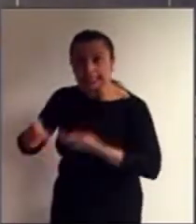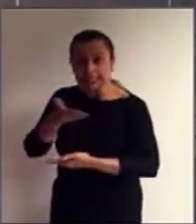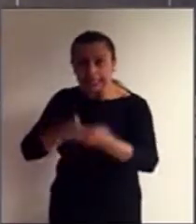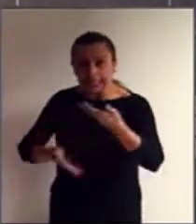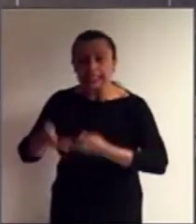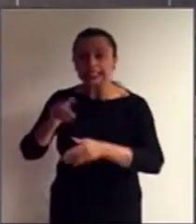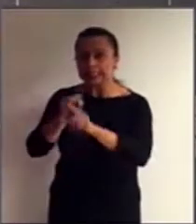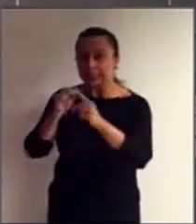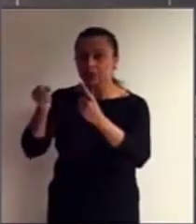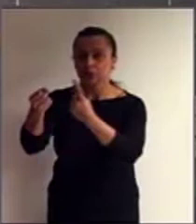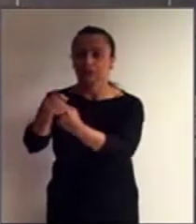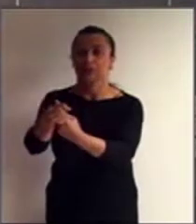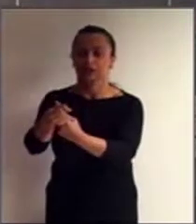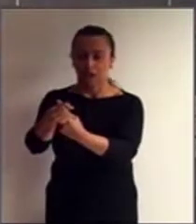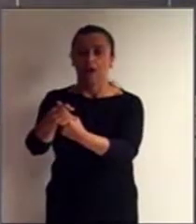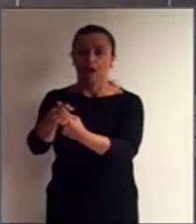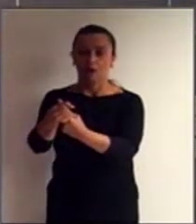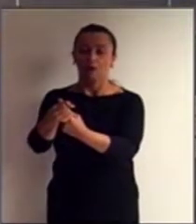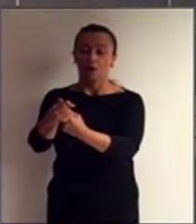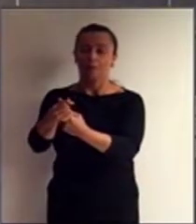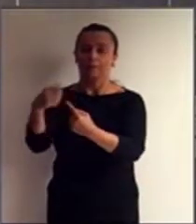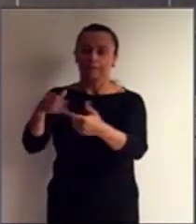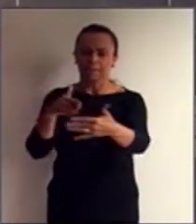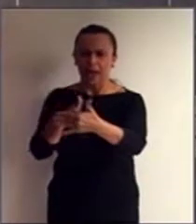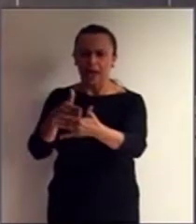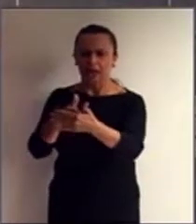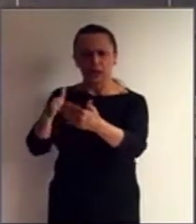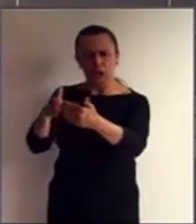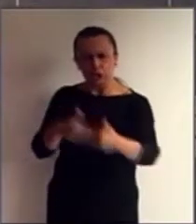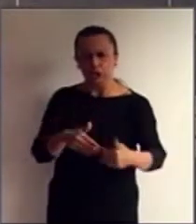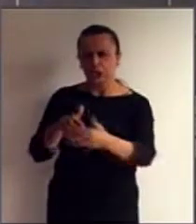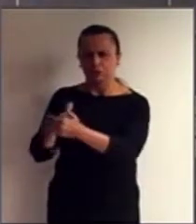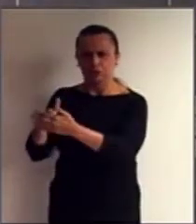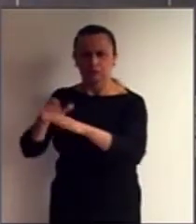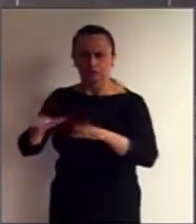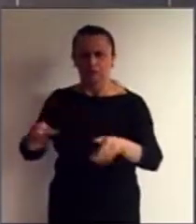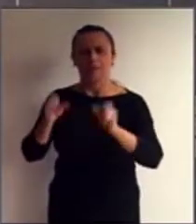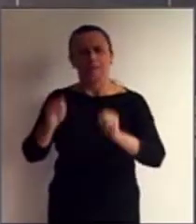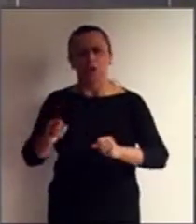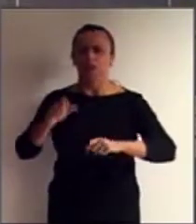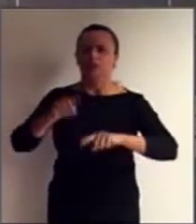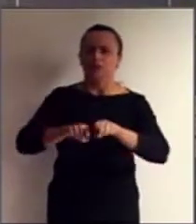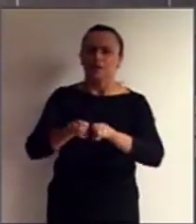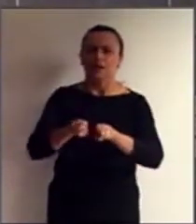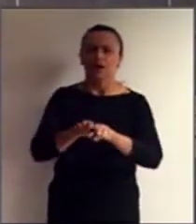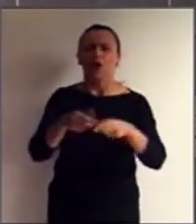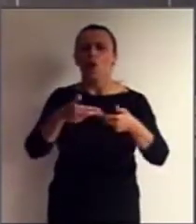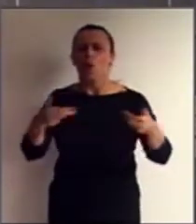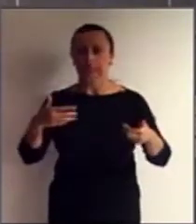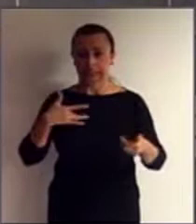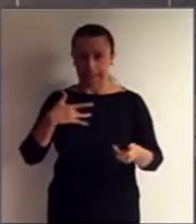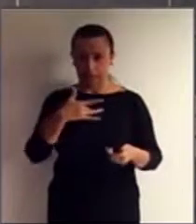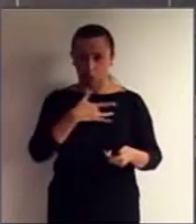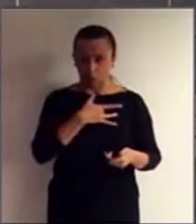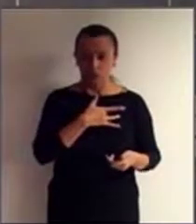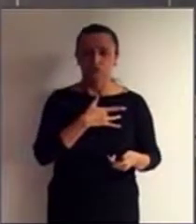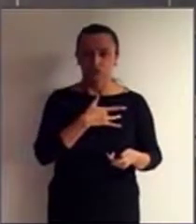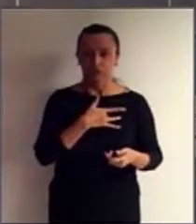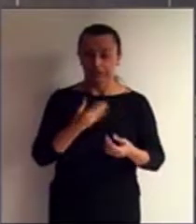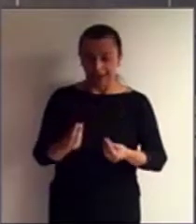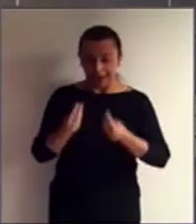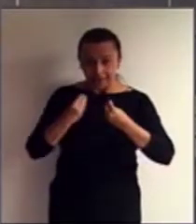mecanismos que podem ser equipamentos de saúde, não podem ser